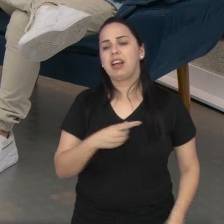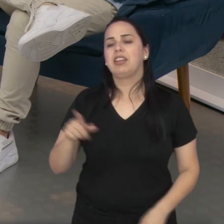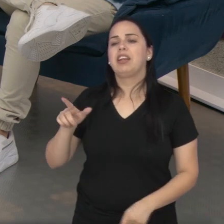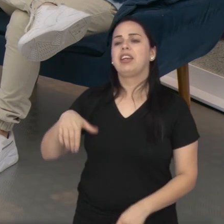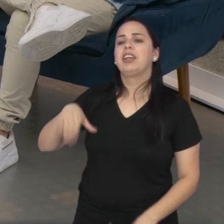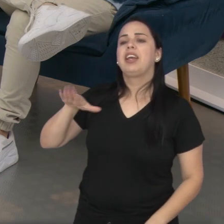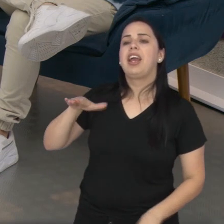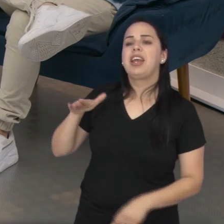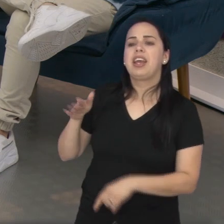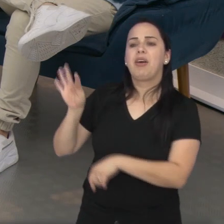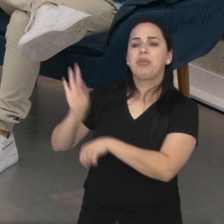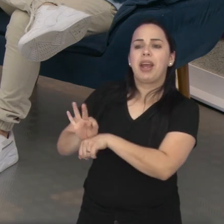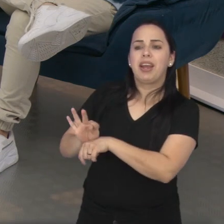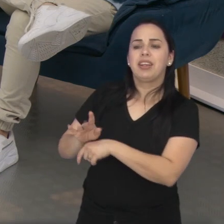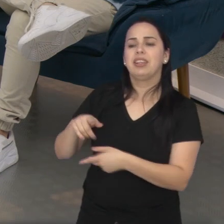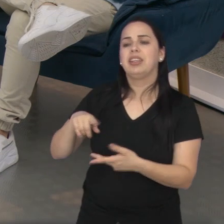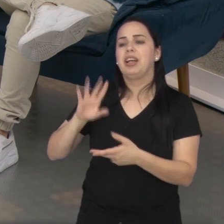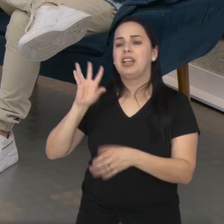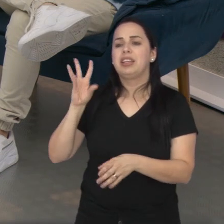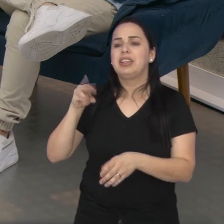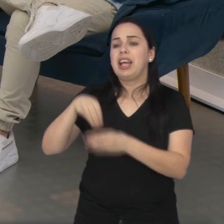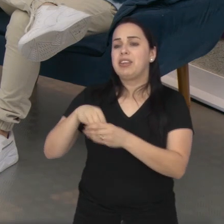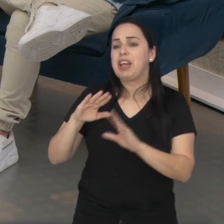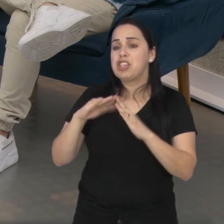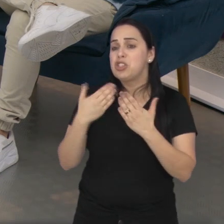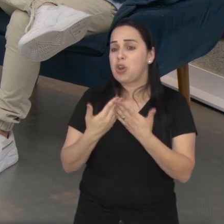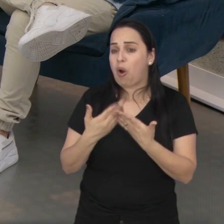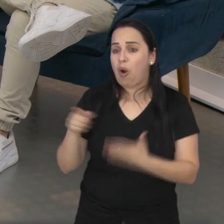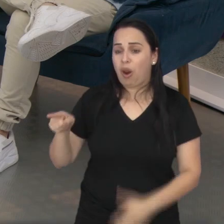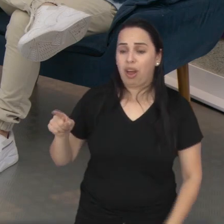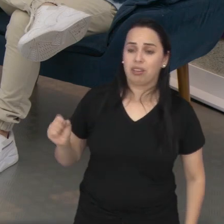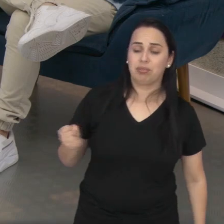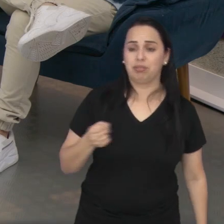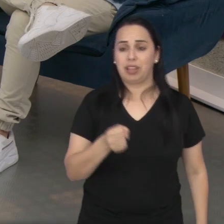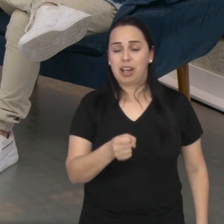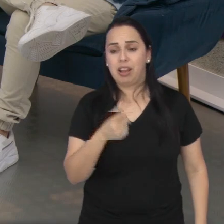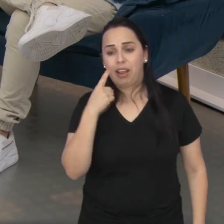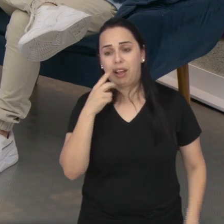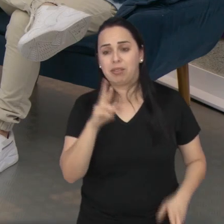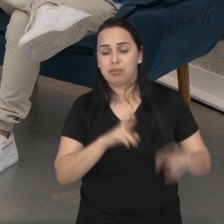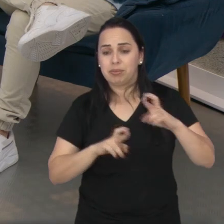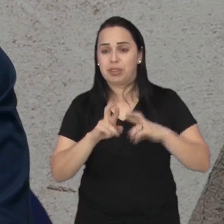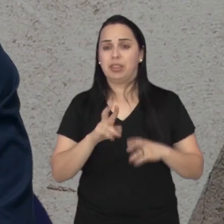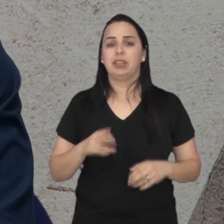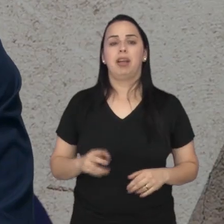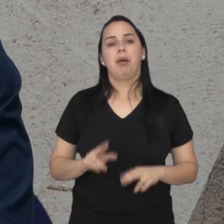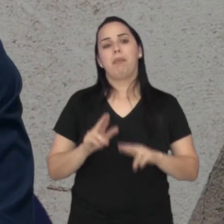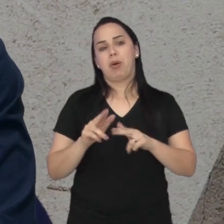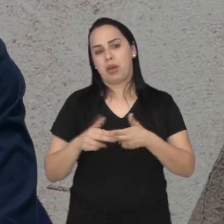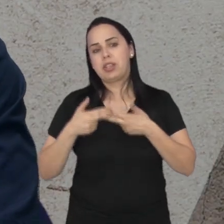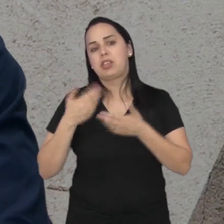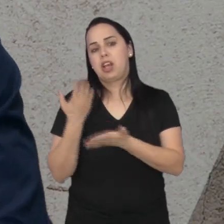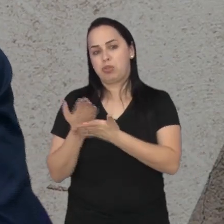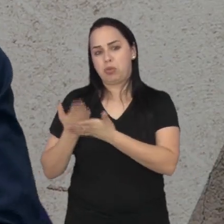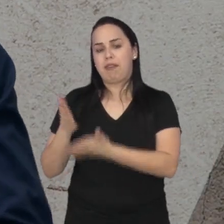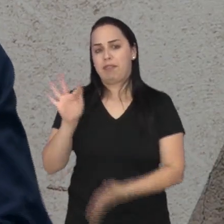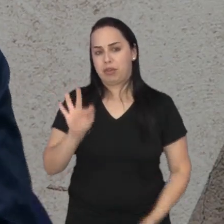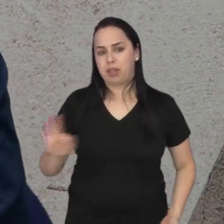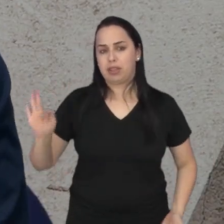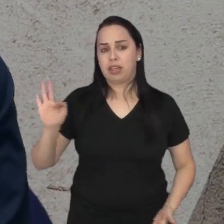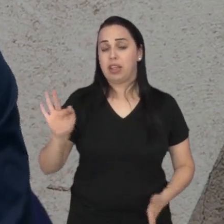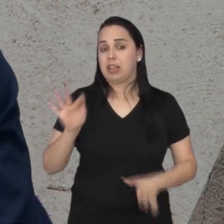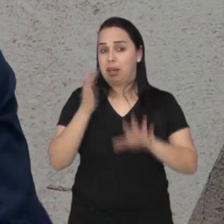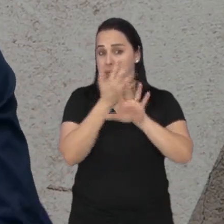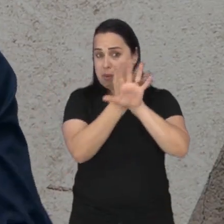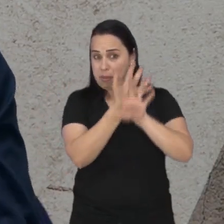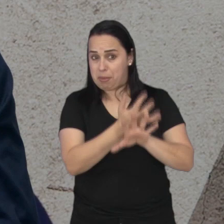de quem ele está treinando, ou até mesmo nas escolas. É, isso faz parte da formação acadêmica,